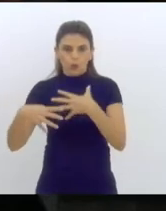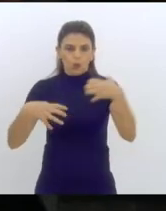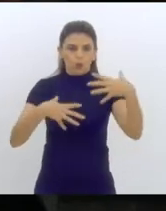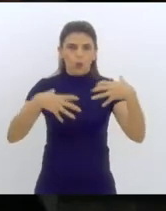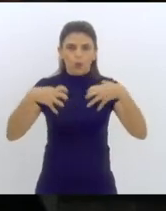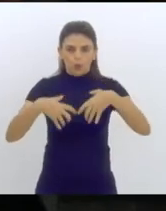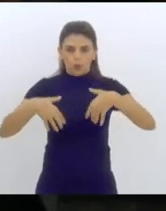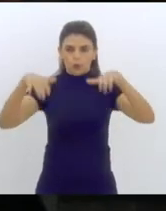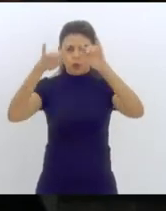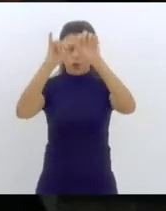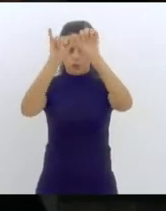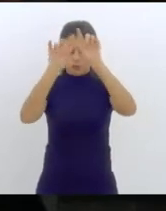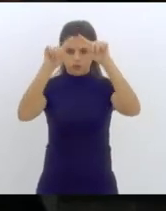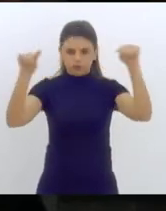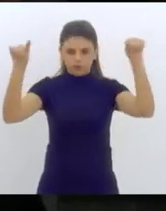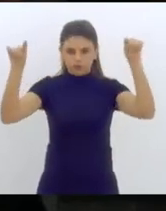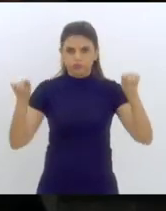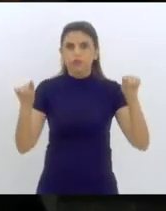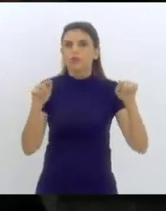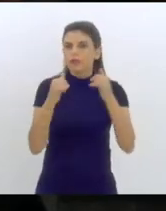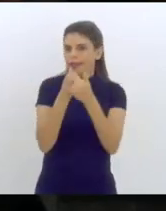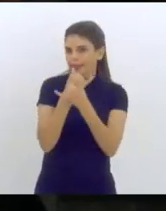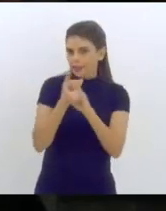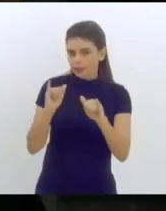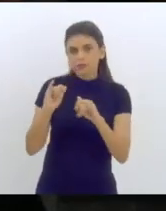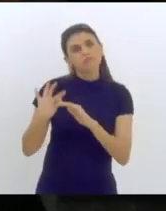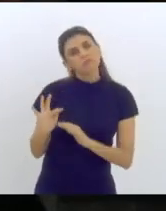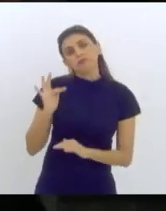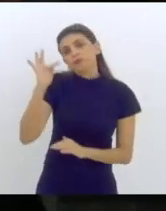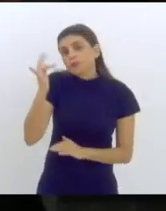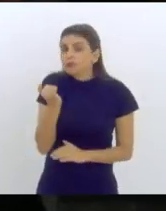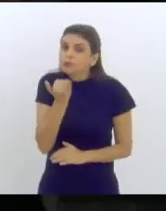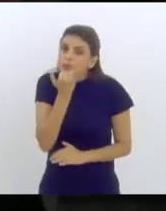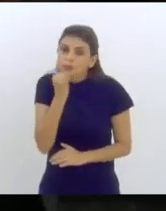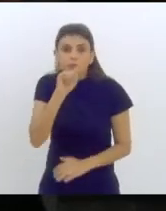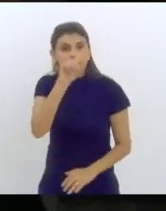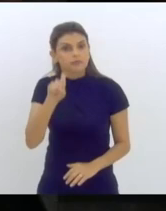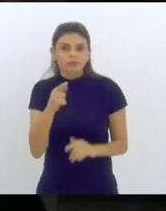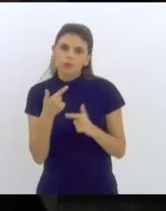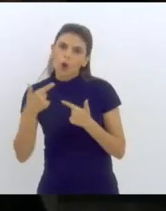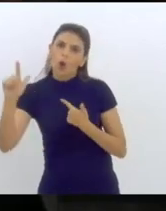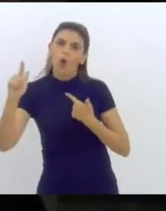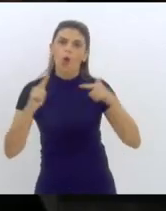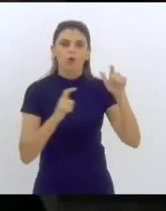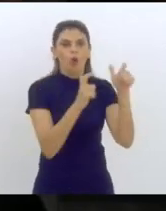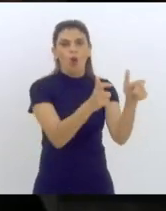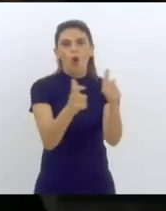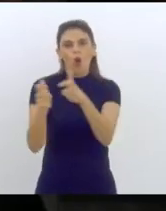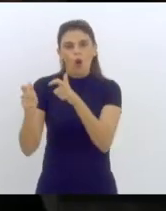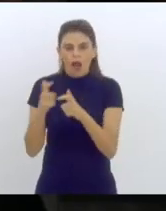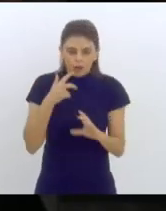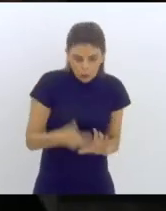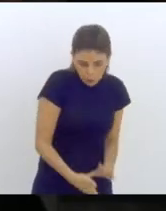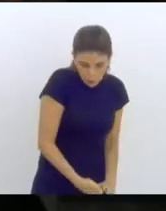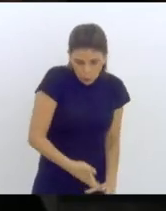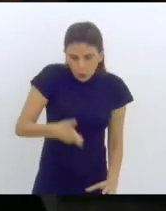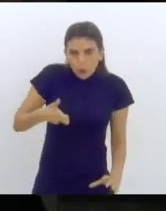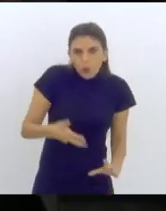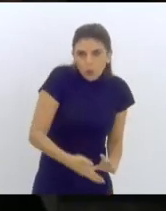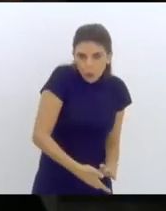possibilidades de exploração de outras reservas minerais